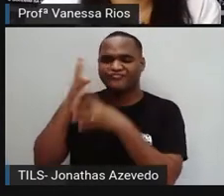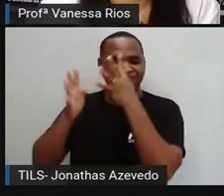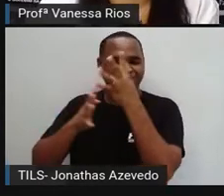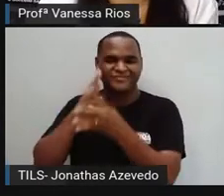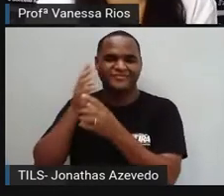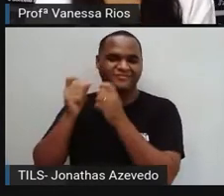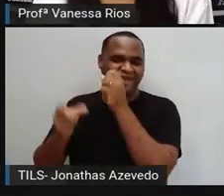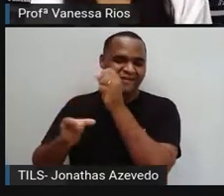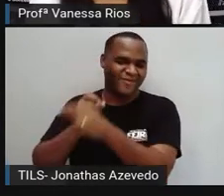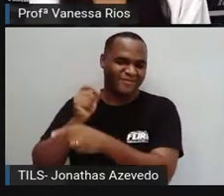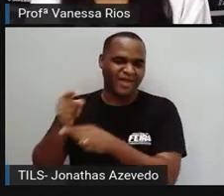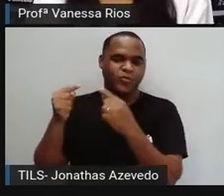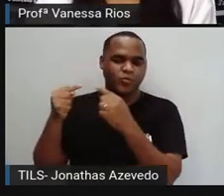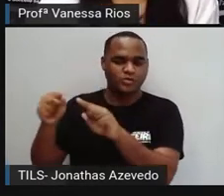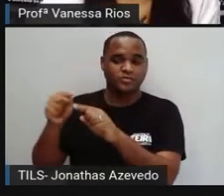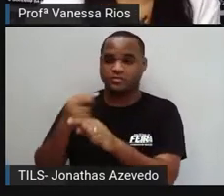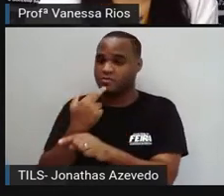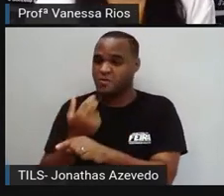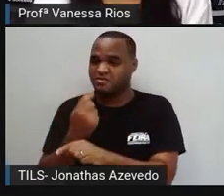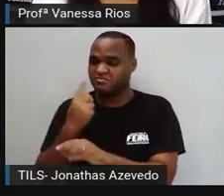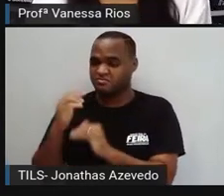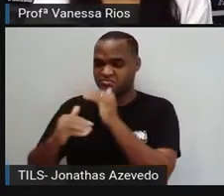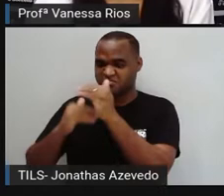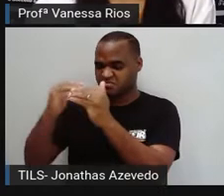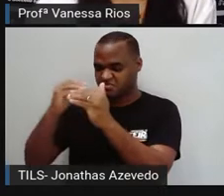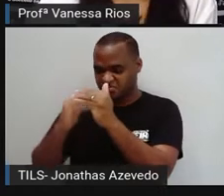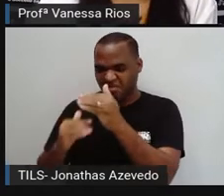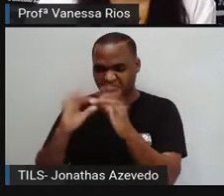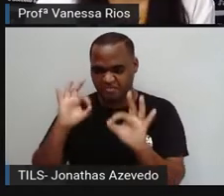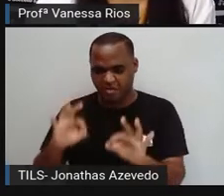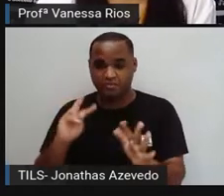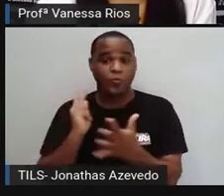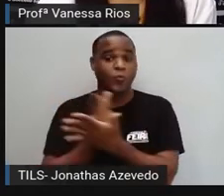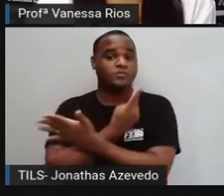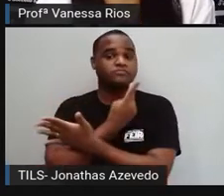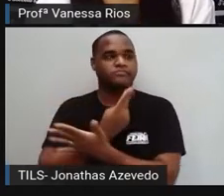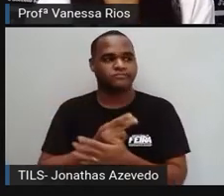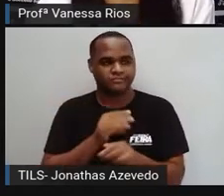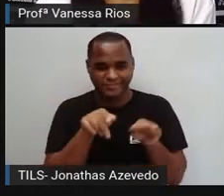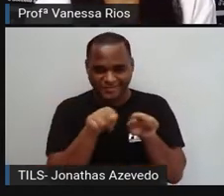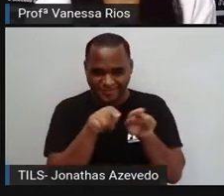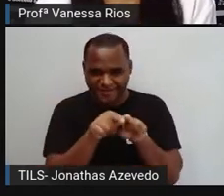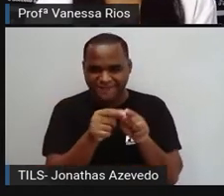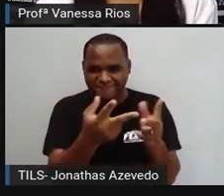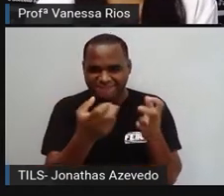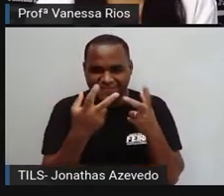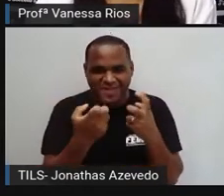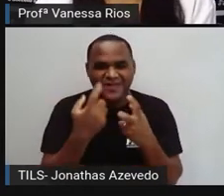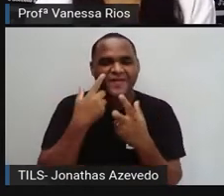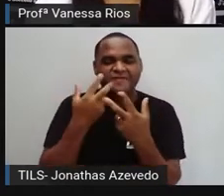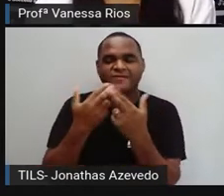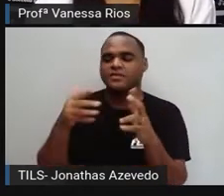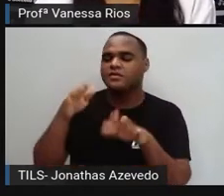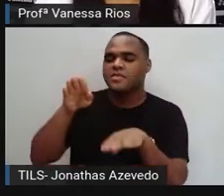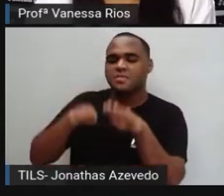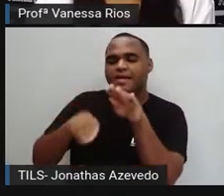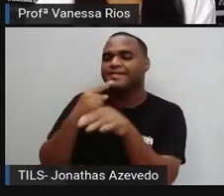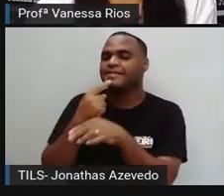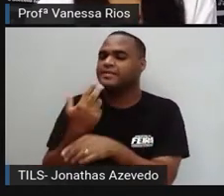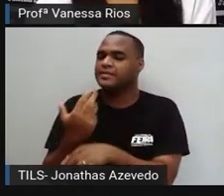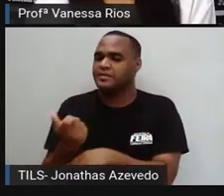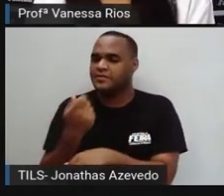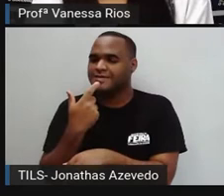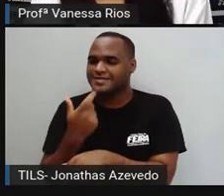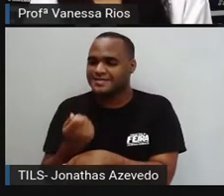linguagem, considerar superior, inferior, certo ou errado, mas de perceber que as variações da língua,